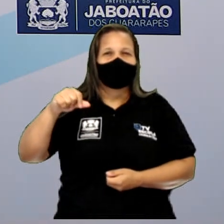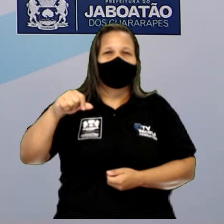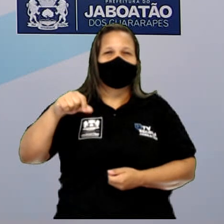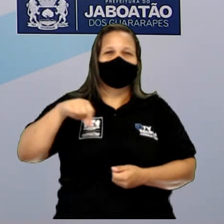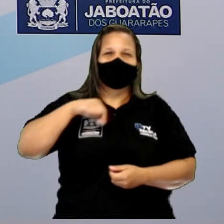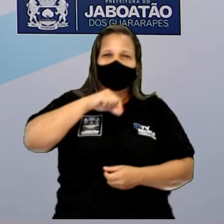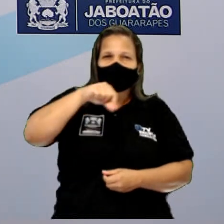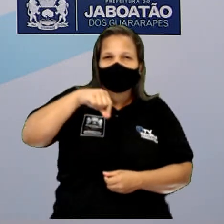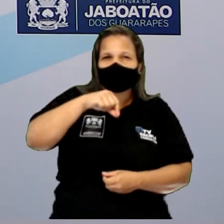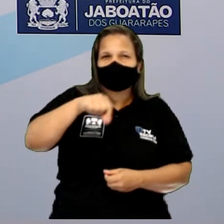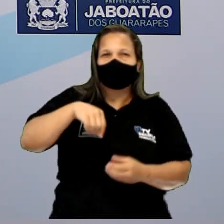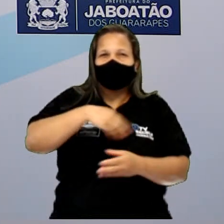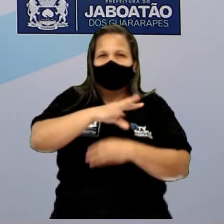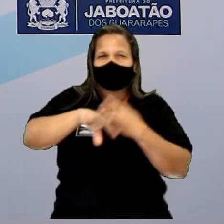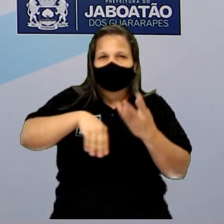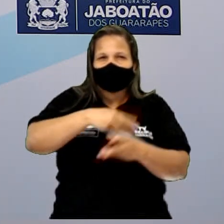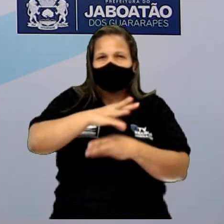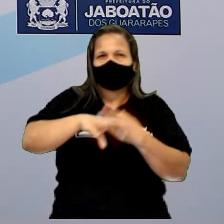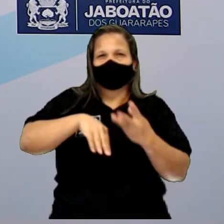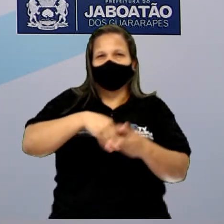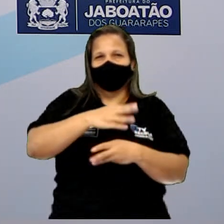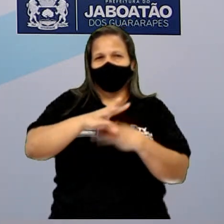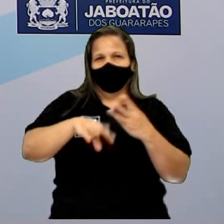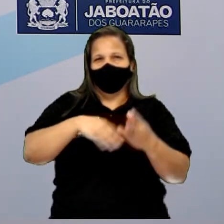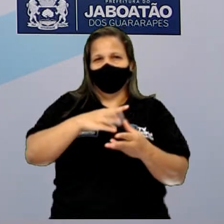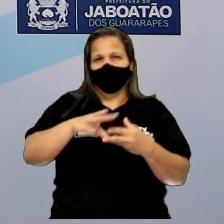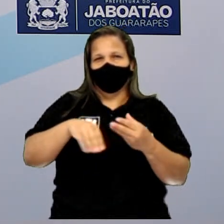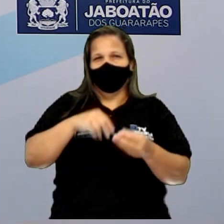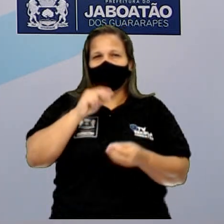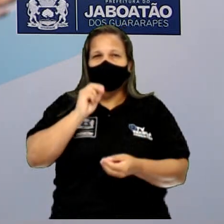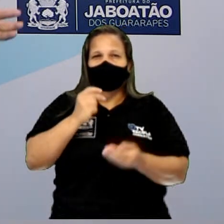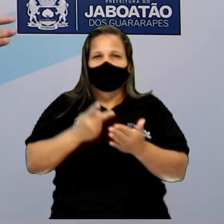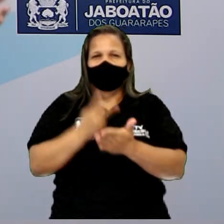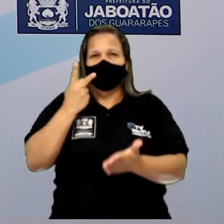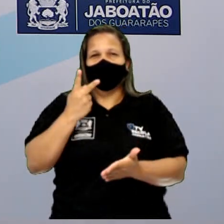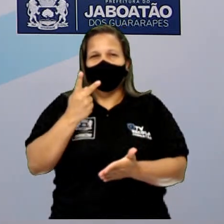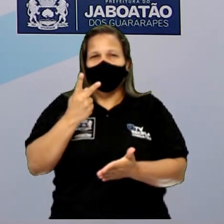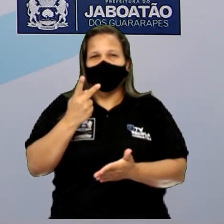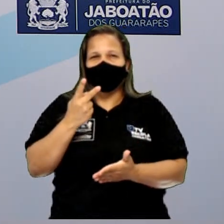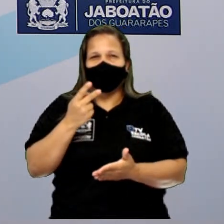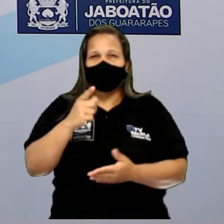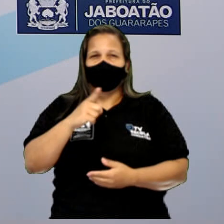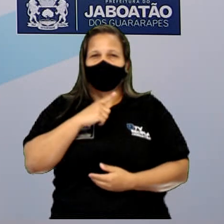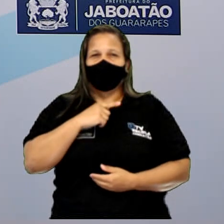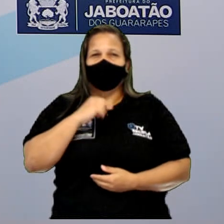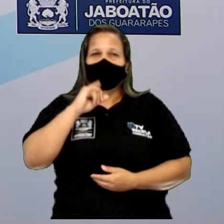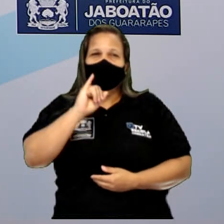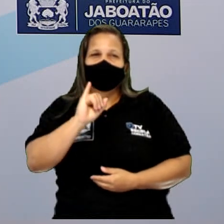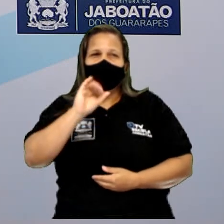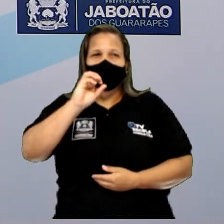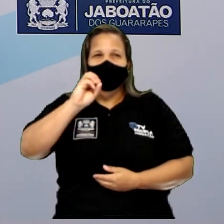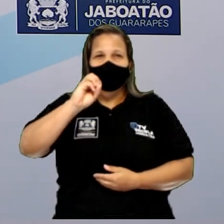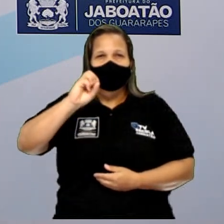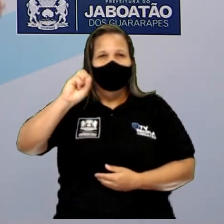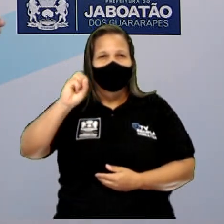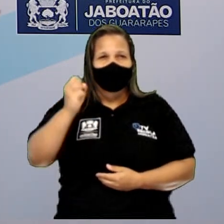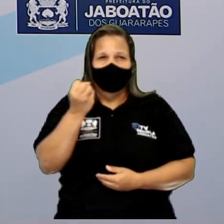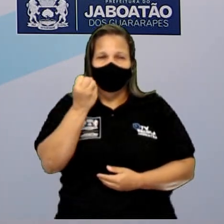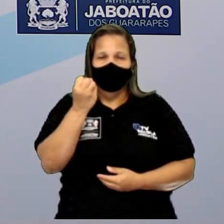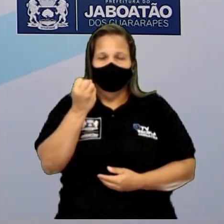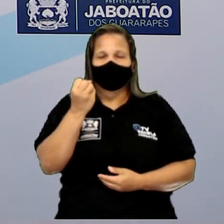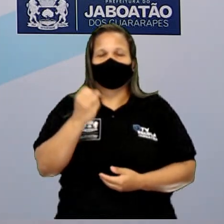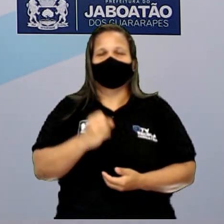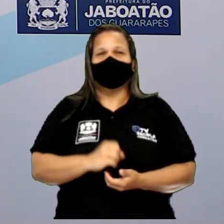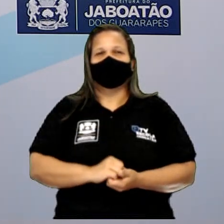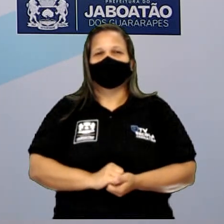dissociado em íons. O sal de cozinha, ele é o NaCl, ou seja, o cloreto